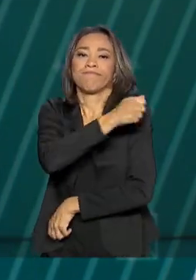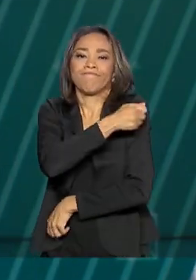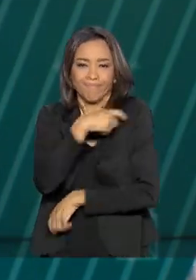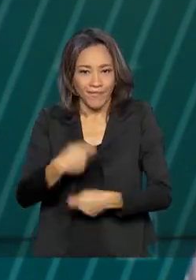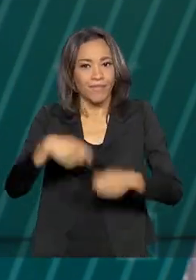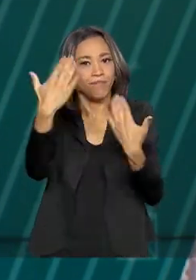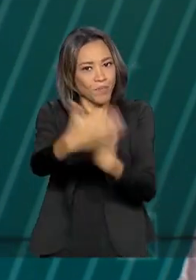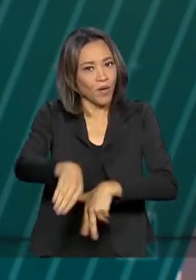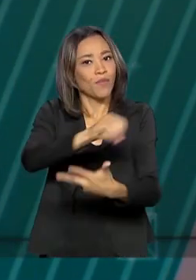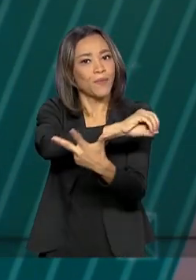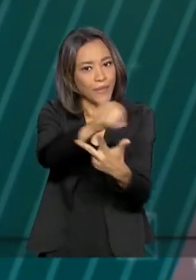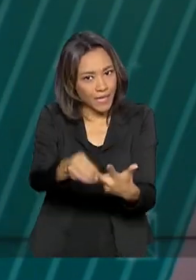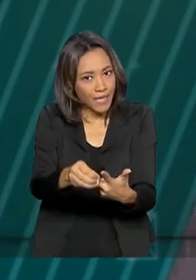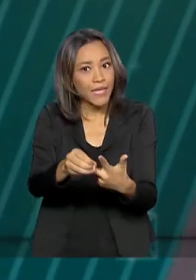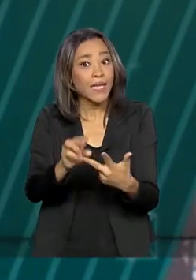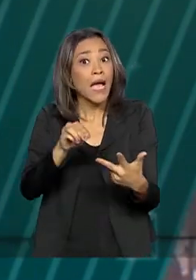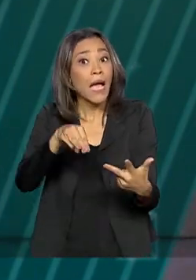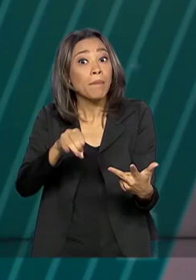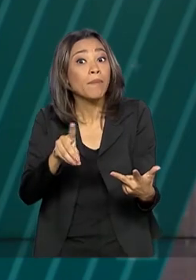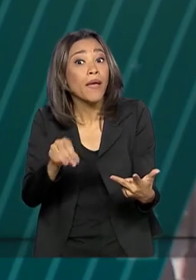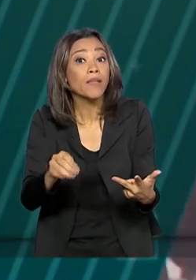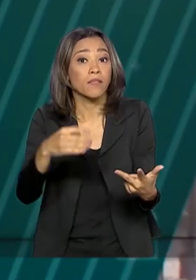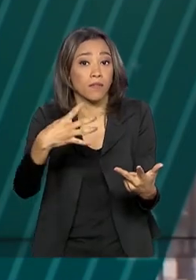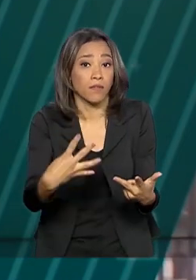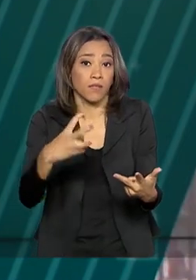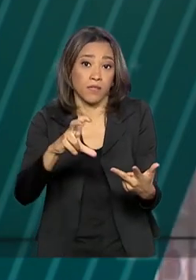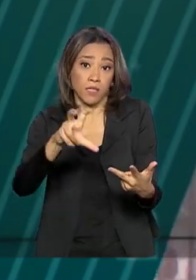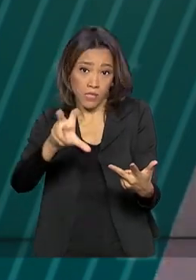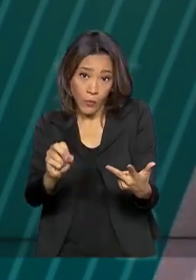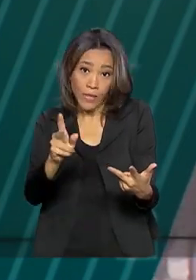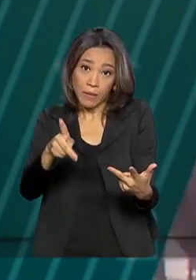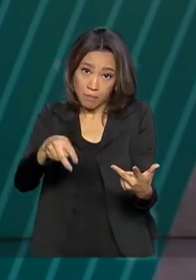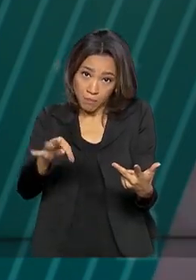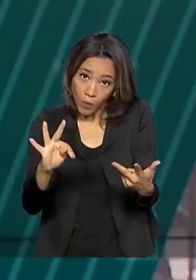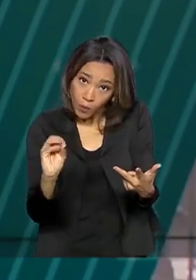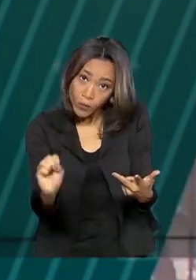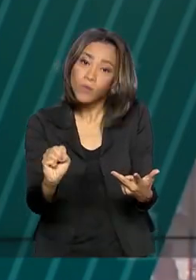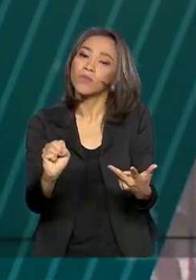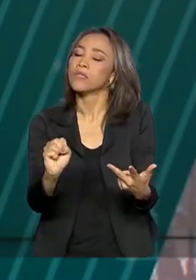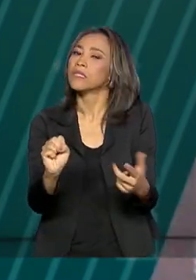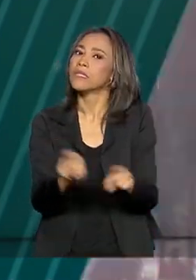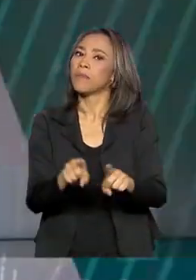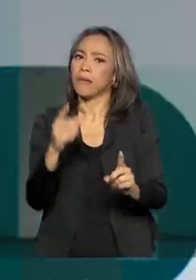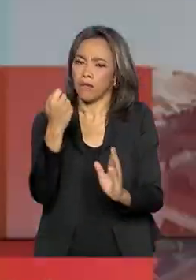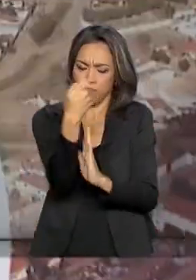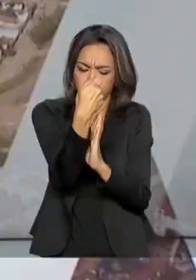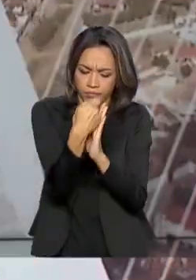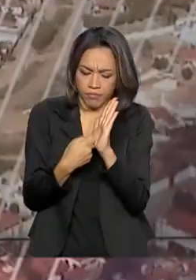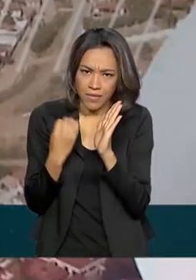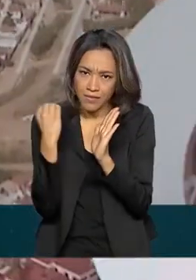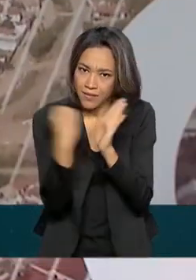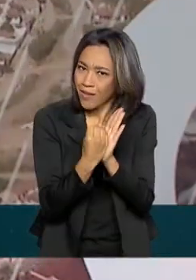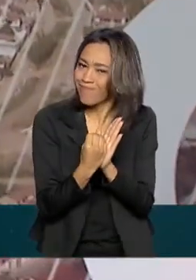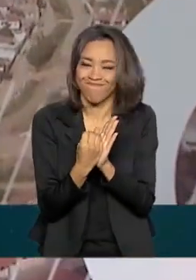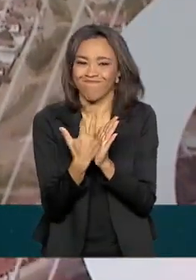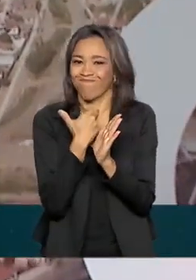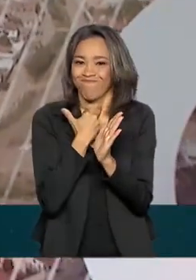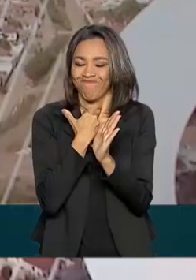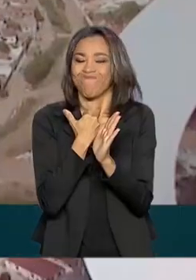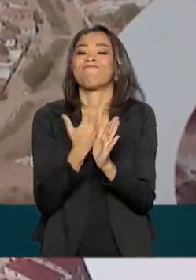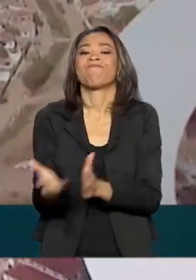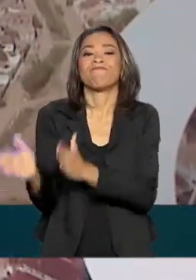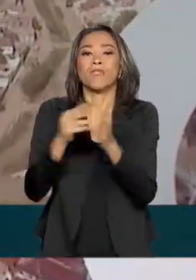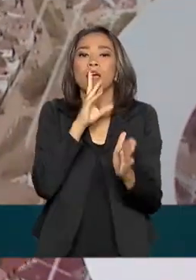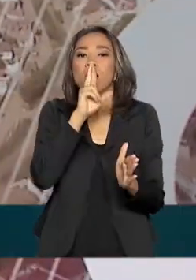Enem, alcançado média igual ou superior a 450 pontos, além de não ter tirado zero na redação. O resultado do